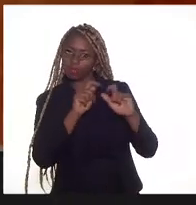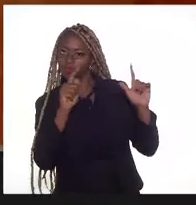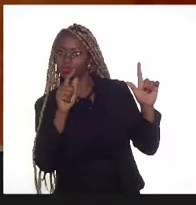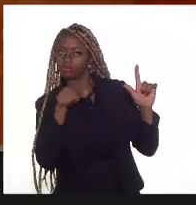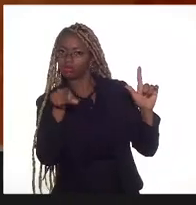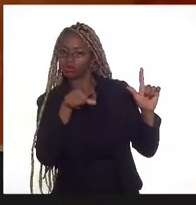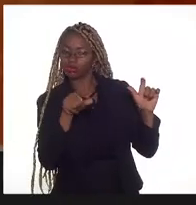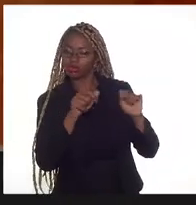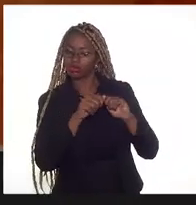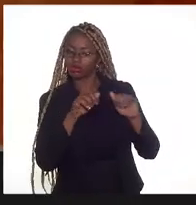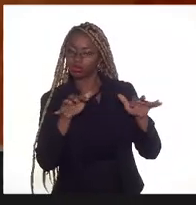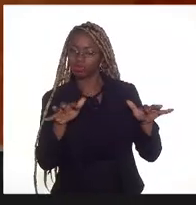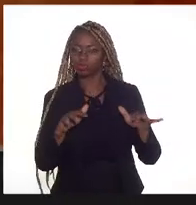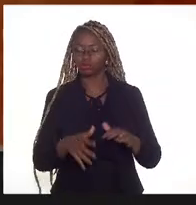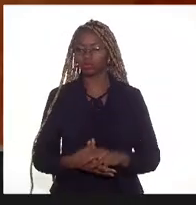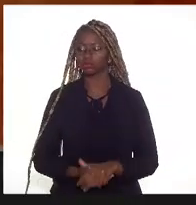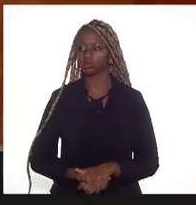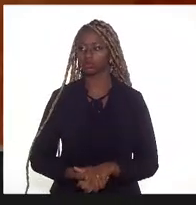devida.